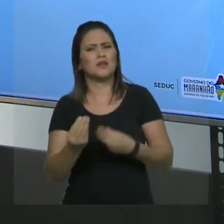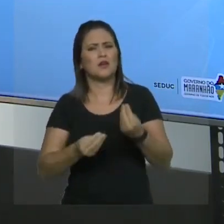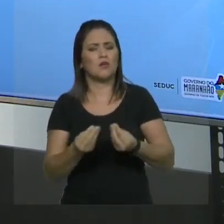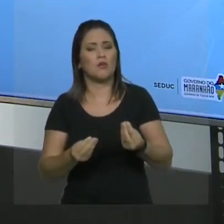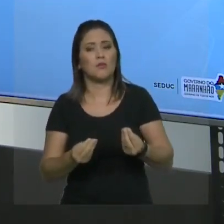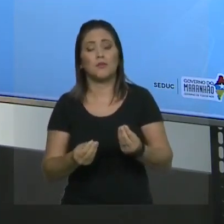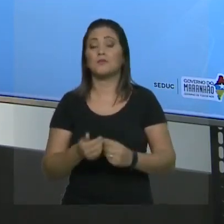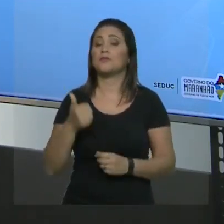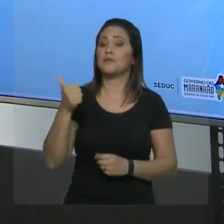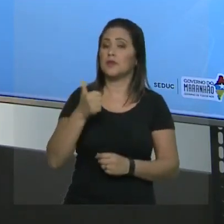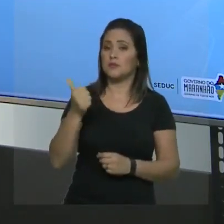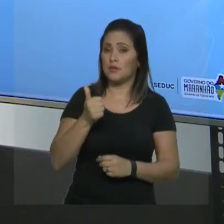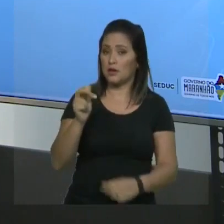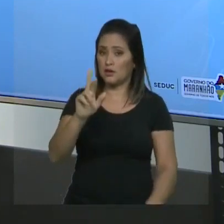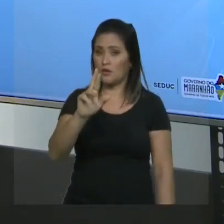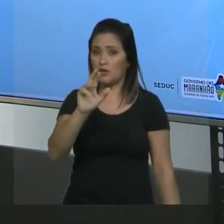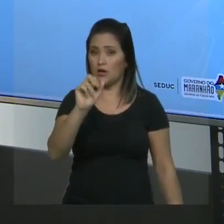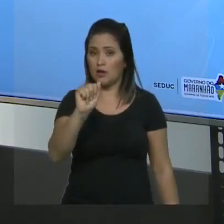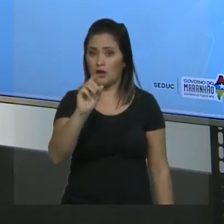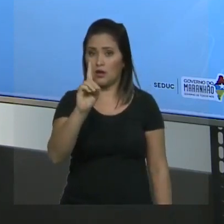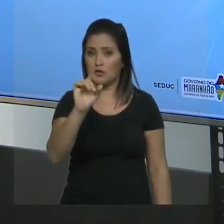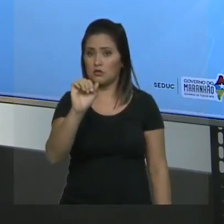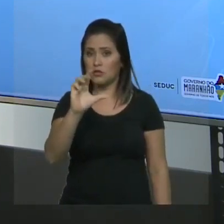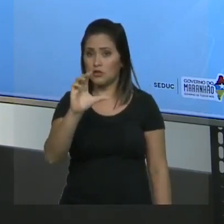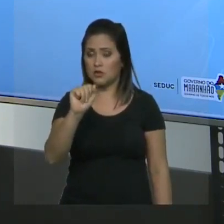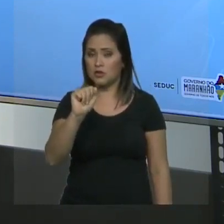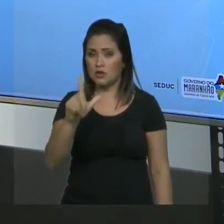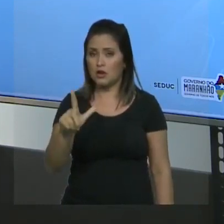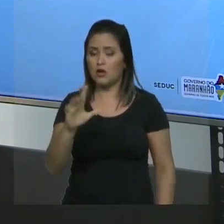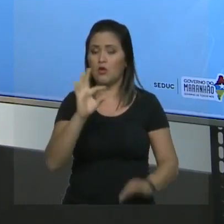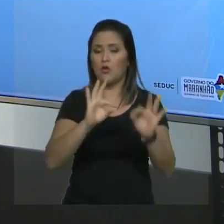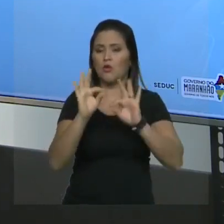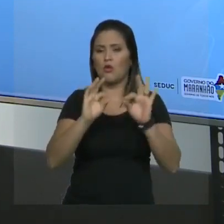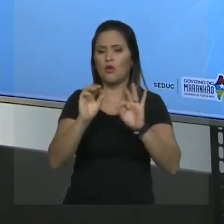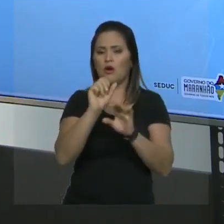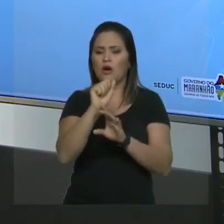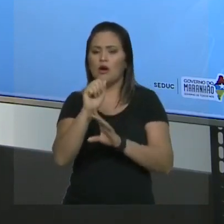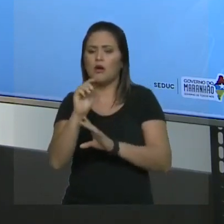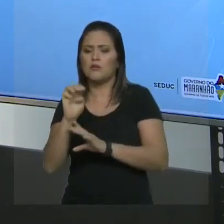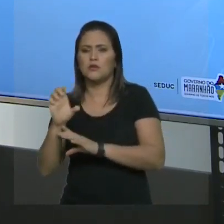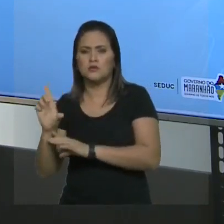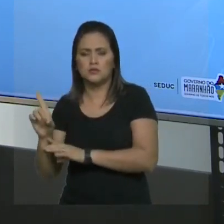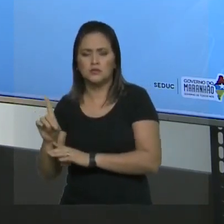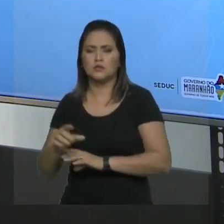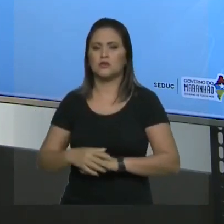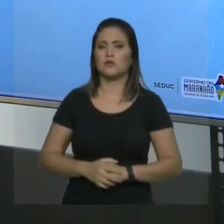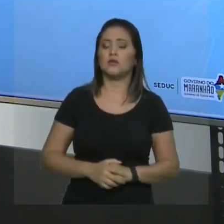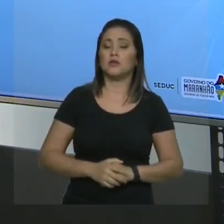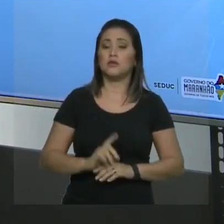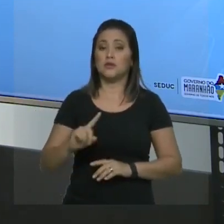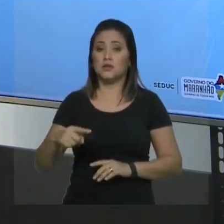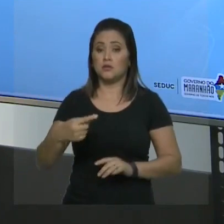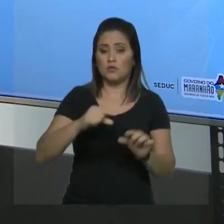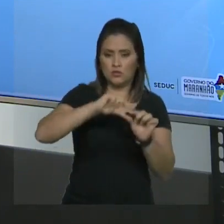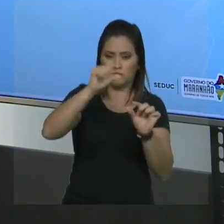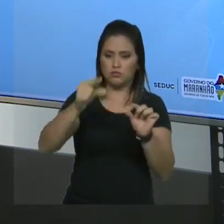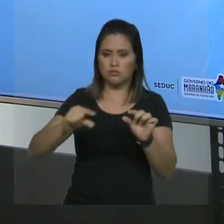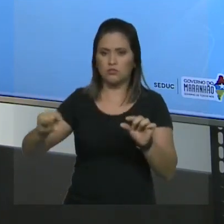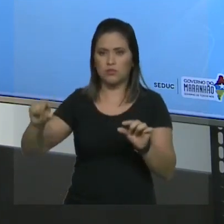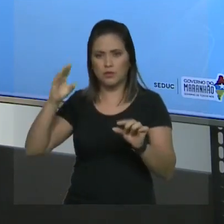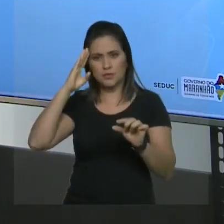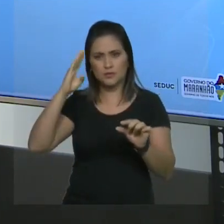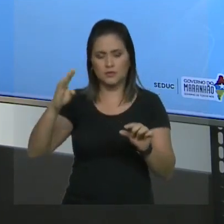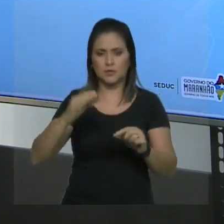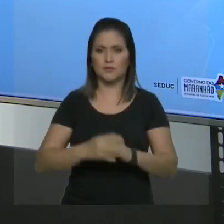radicais, por ordem alfabética. Depois a cadeia principal. Perceba que no carbono 2 eu tenho um etil. Perceba que no